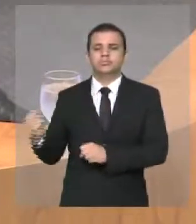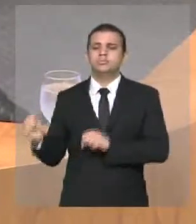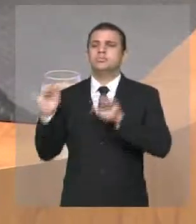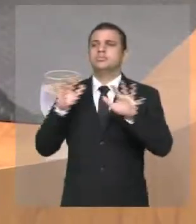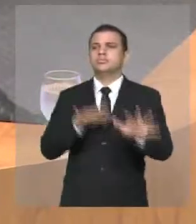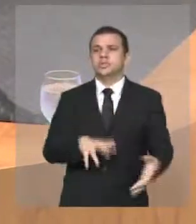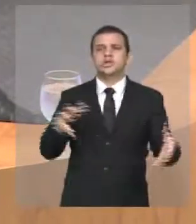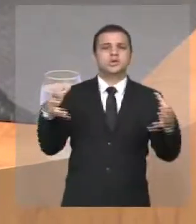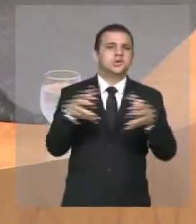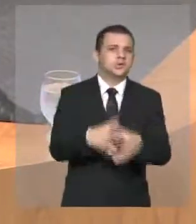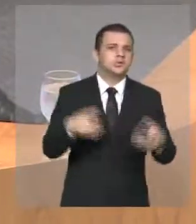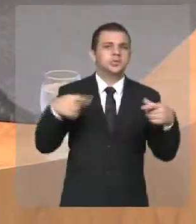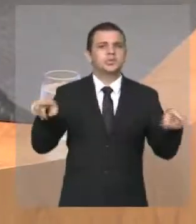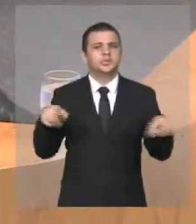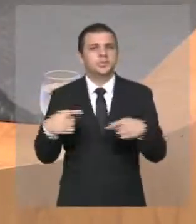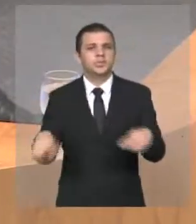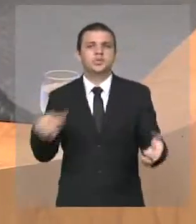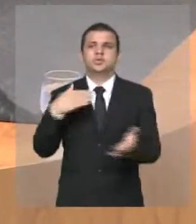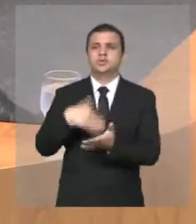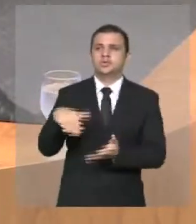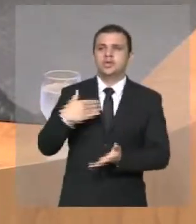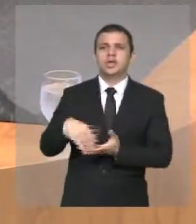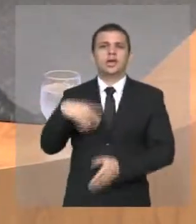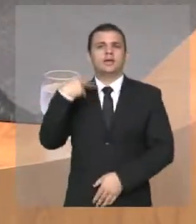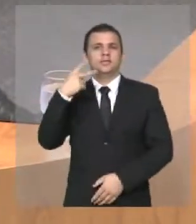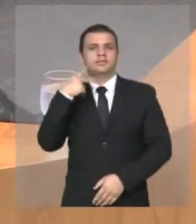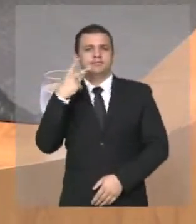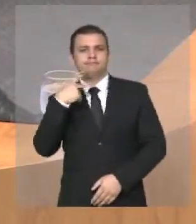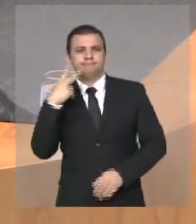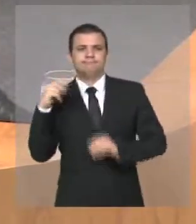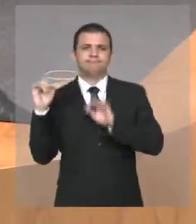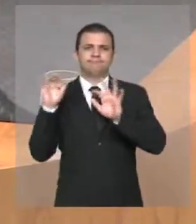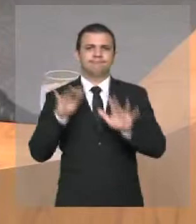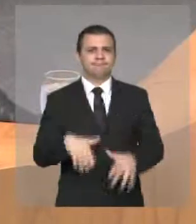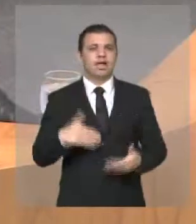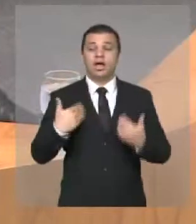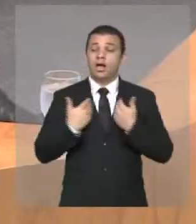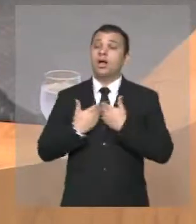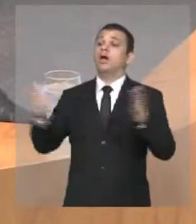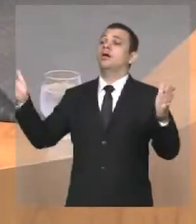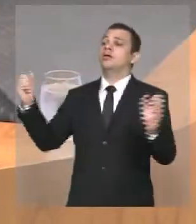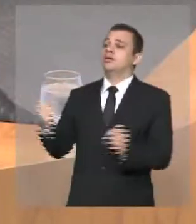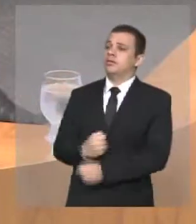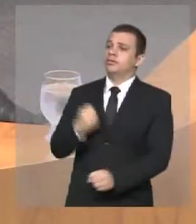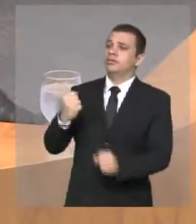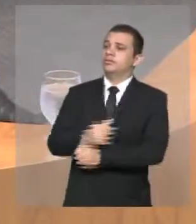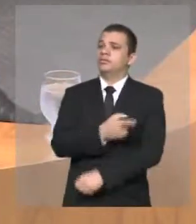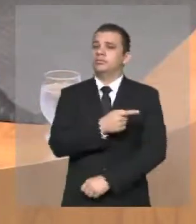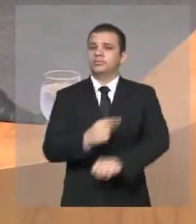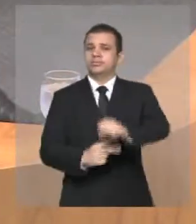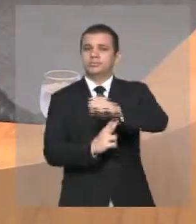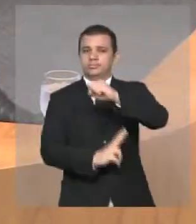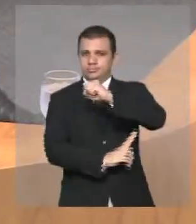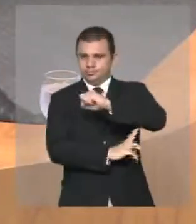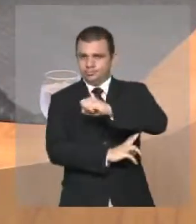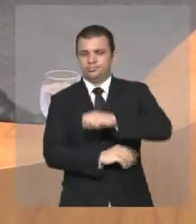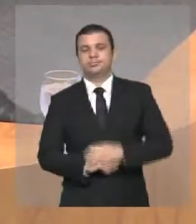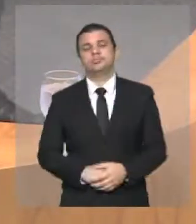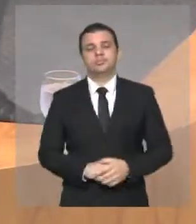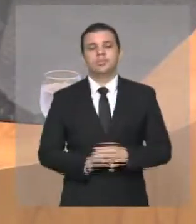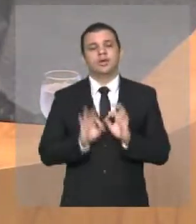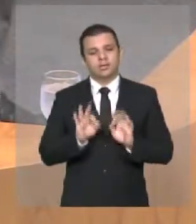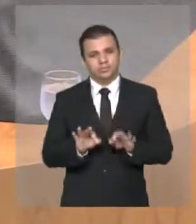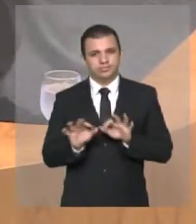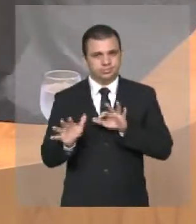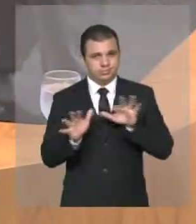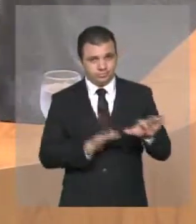vereadores, e fez o lançamento da obra, fez o lançamento da construção da ponte Pai Inácio. Na gestão posterior, na